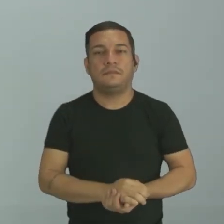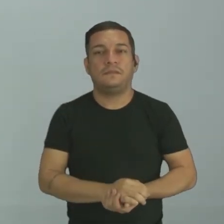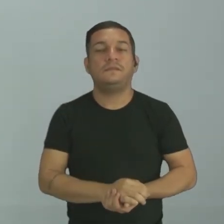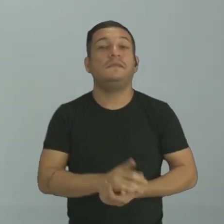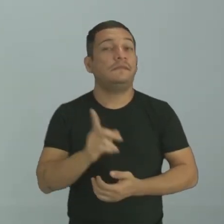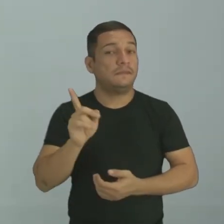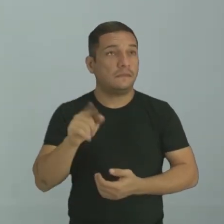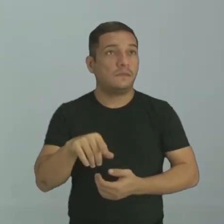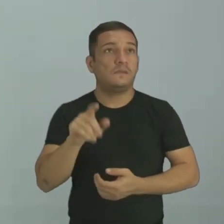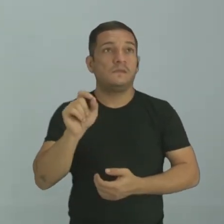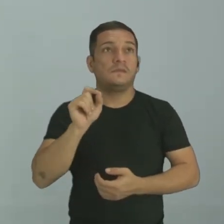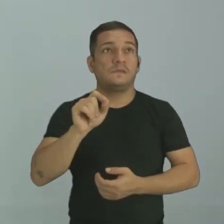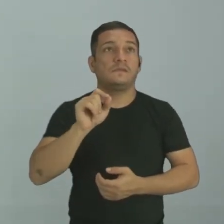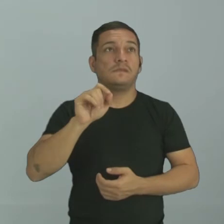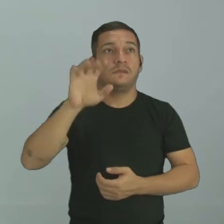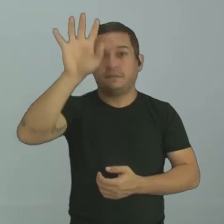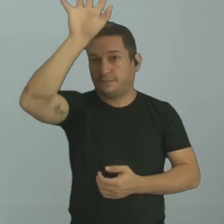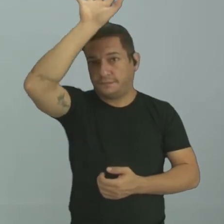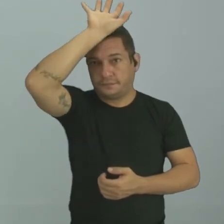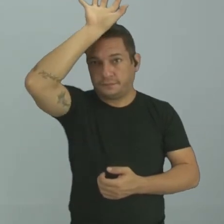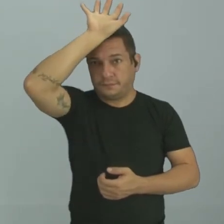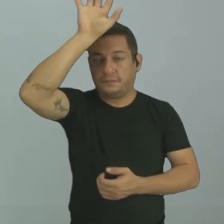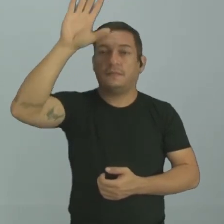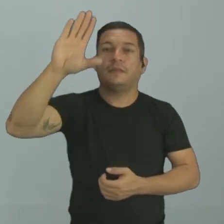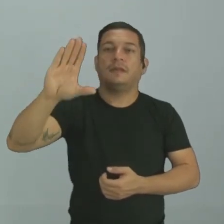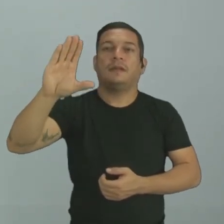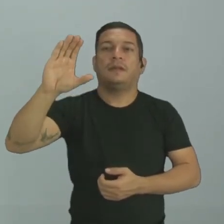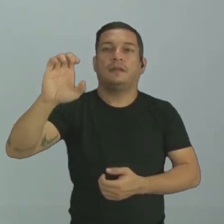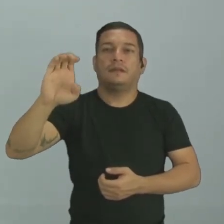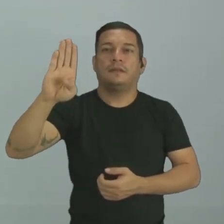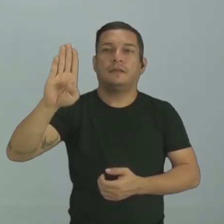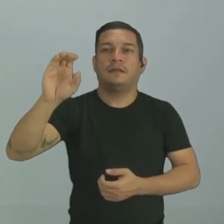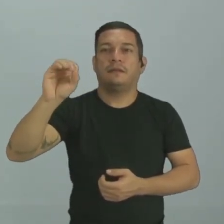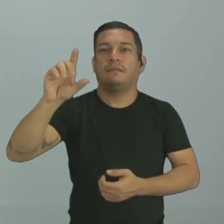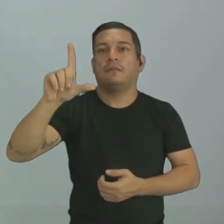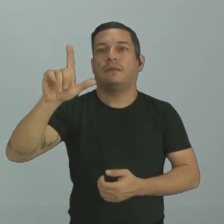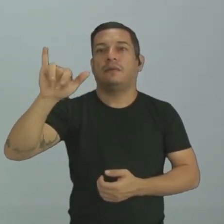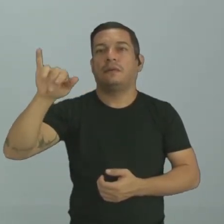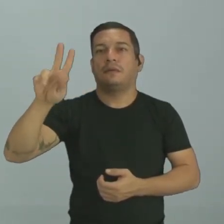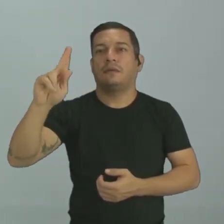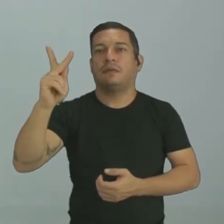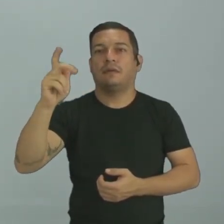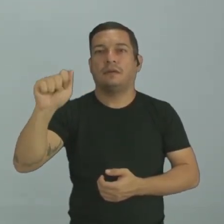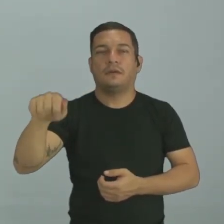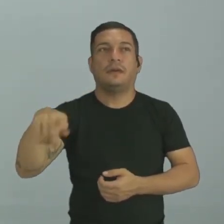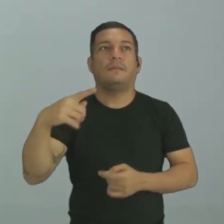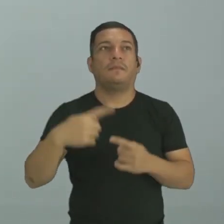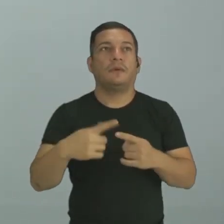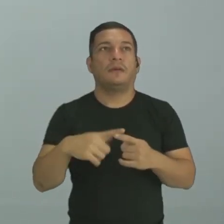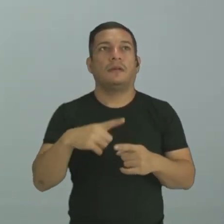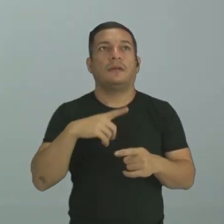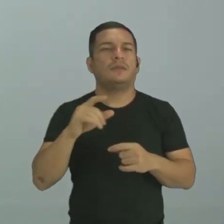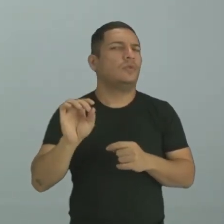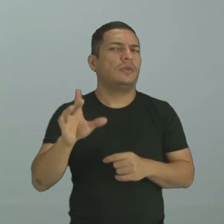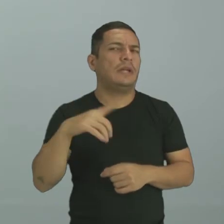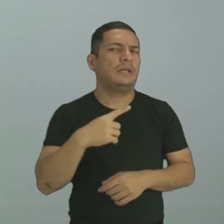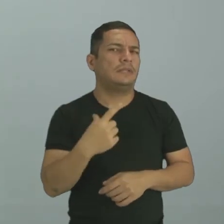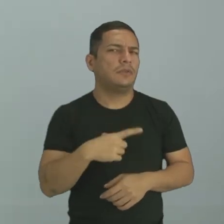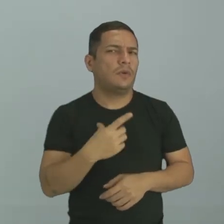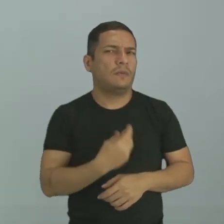Isso. Vai ser do cebolinha. Por quê? Porque todo o gibi, ela é em cima, né? Só tem um cebolinha no gibi?